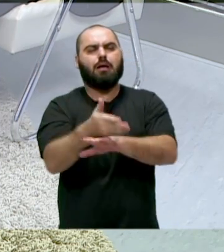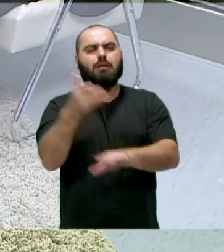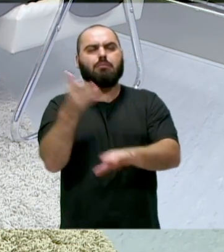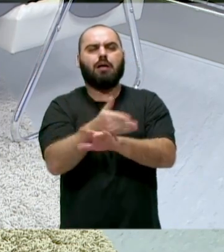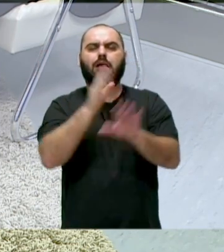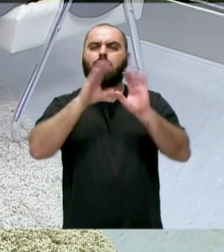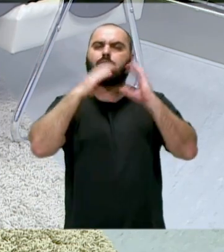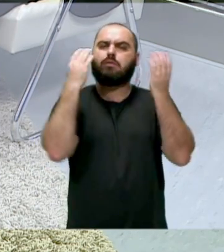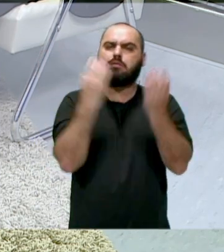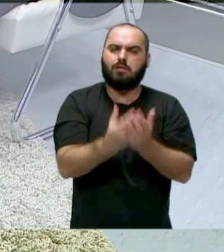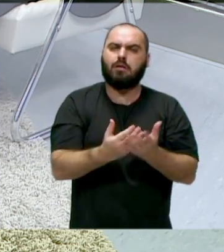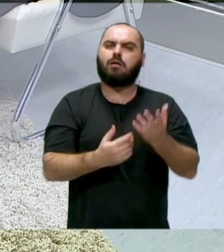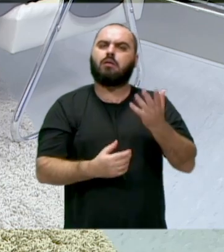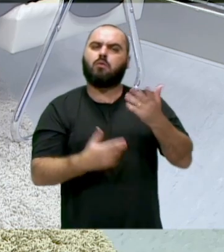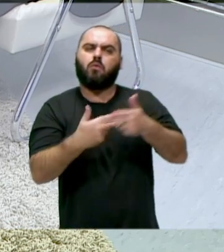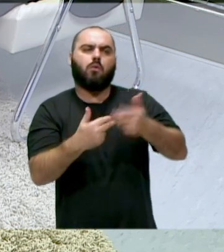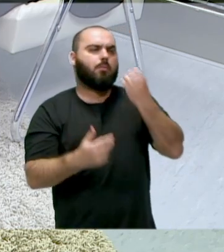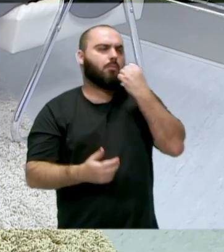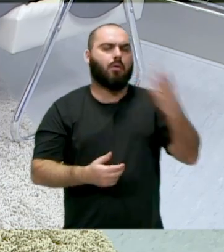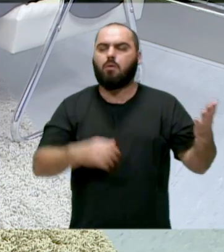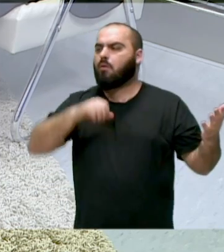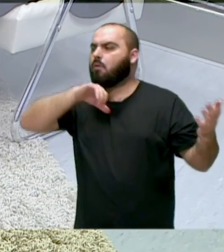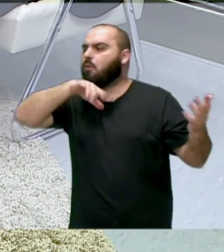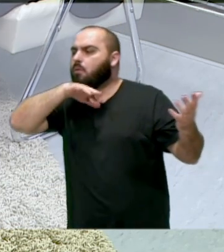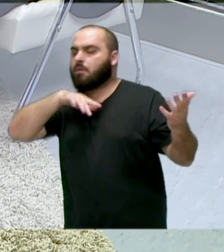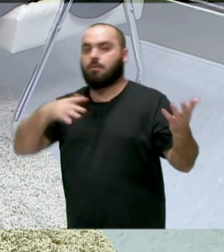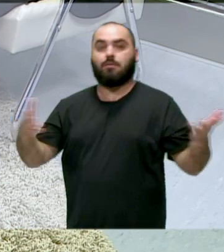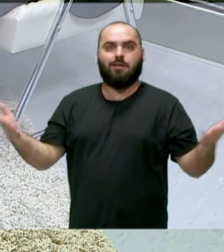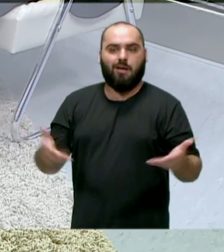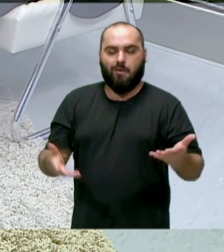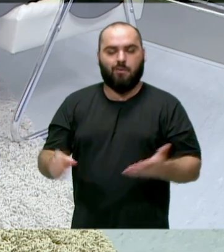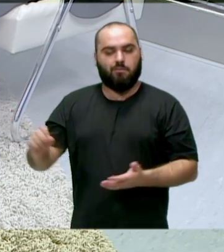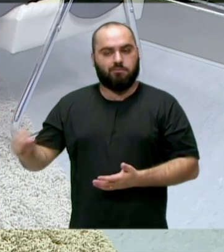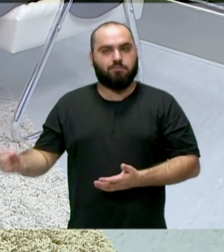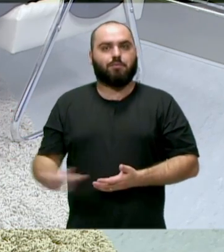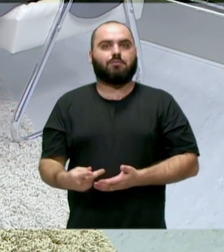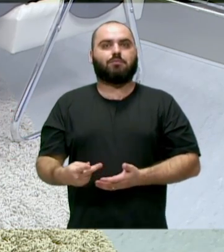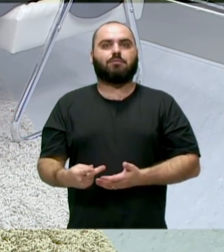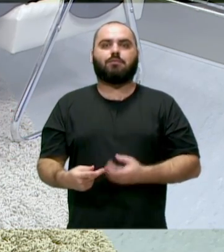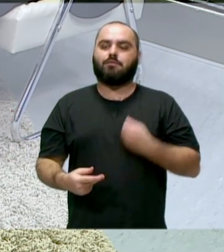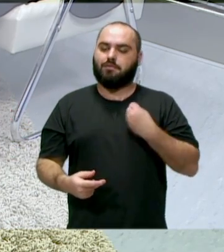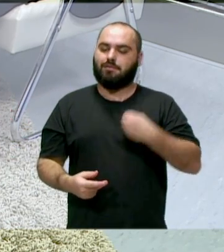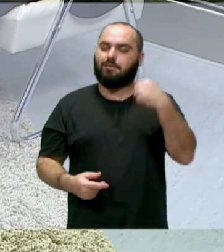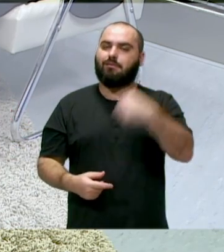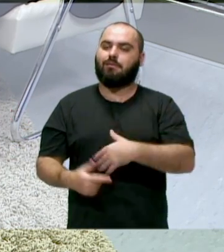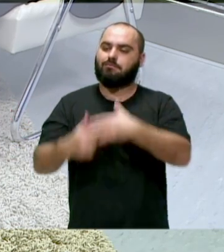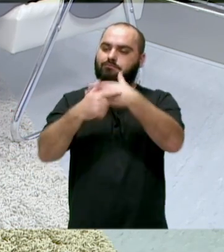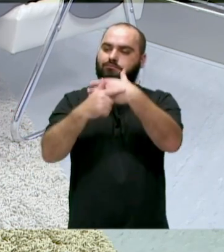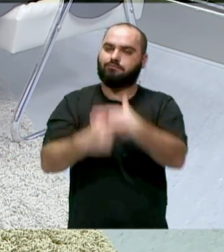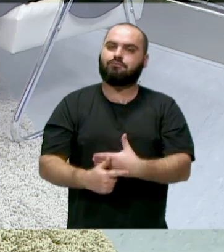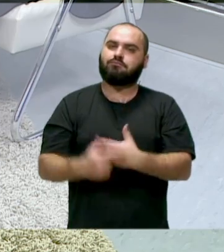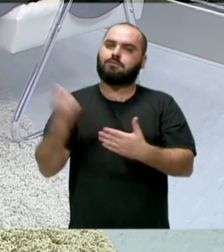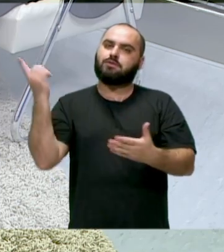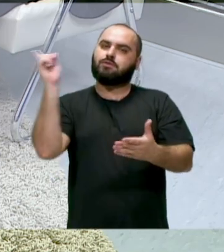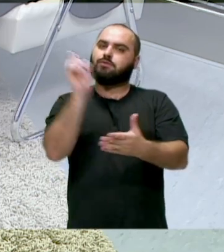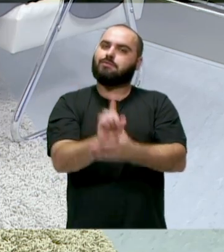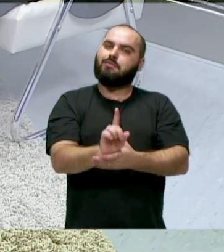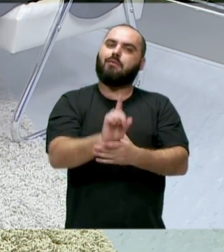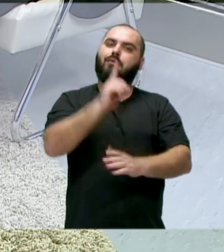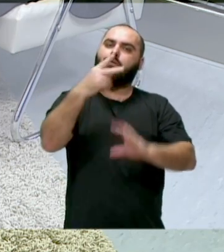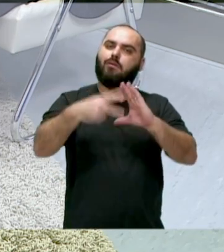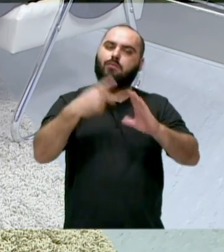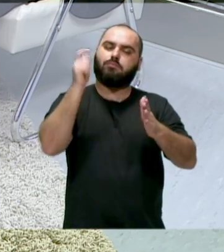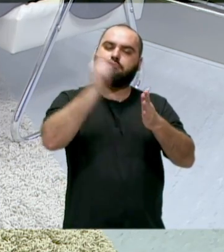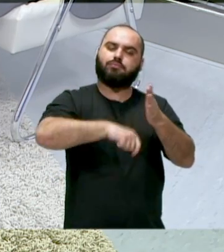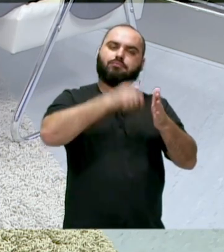que está bom, do que está ruim e agora a está tendo a oportunidade de colocar isso no papel, de vir para a Câmara, de ter o microfone, de ter a caneta